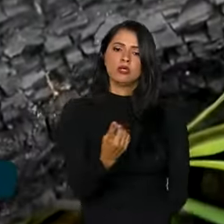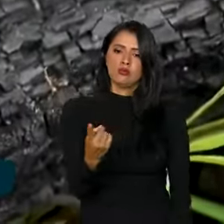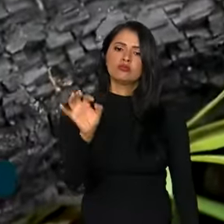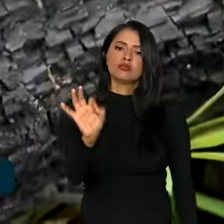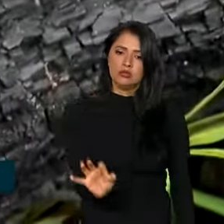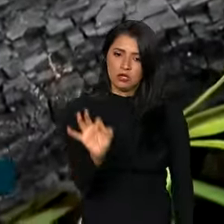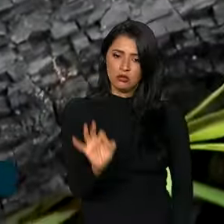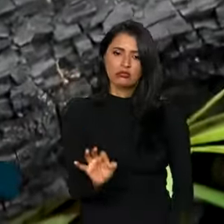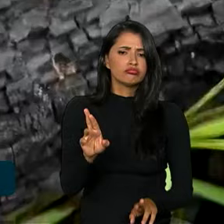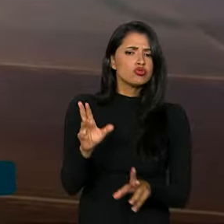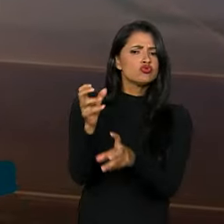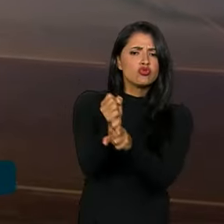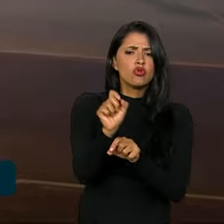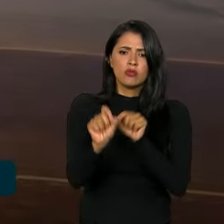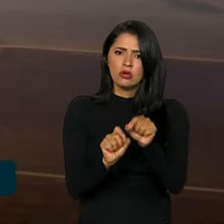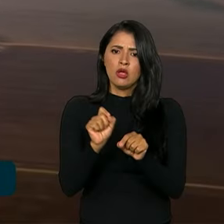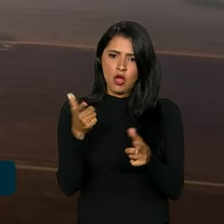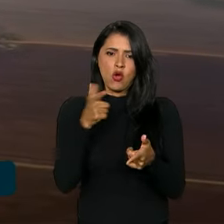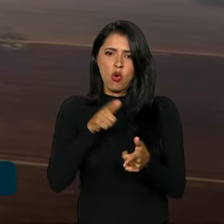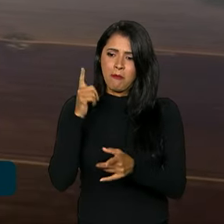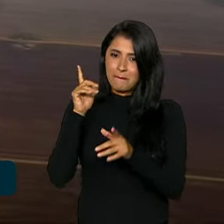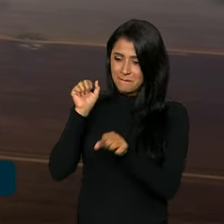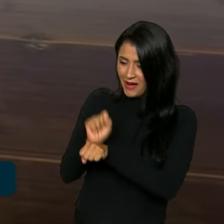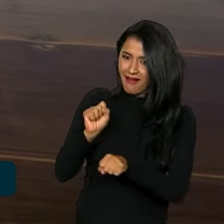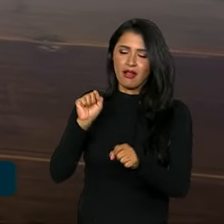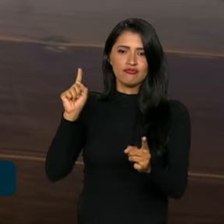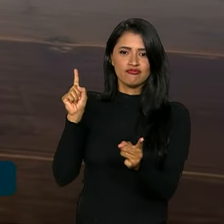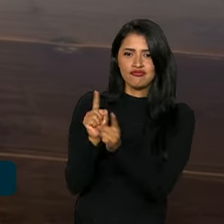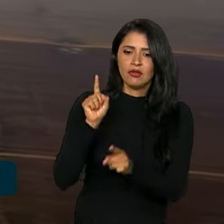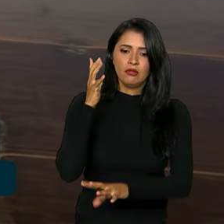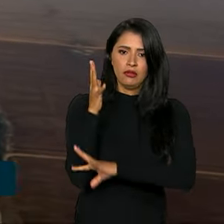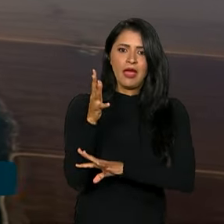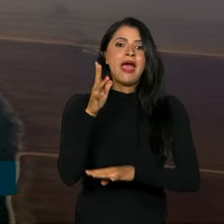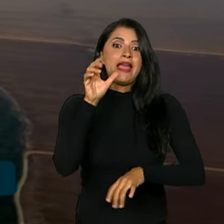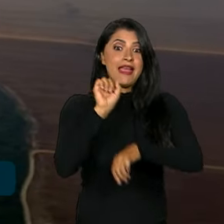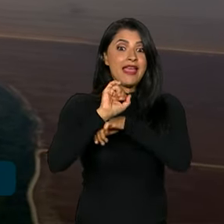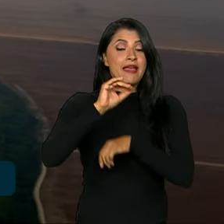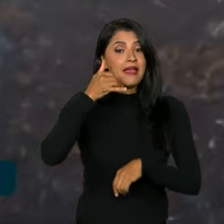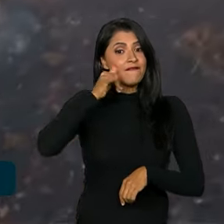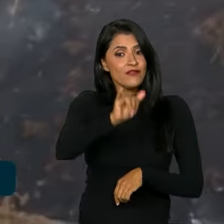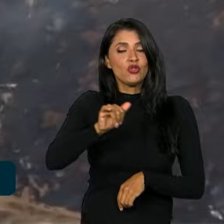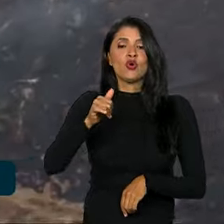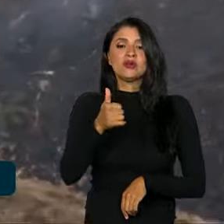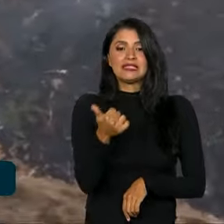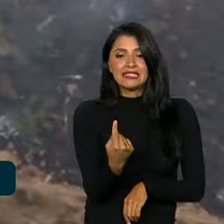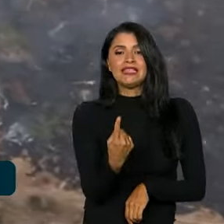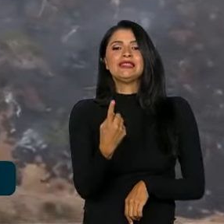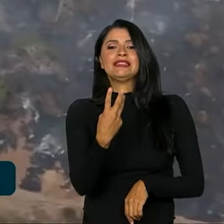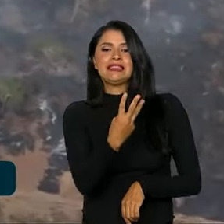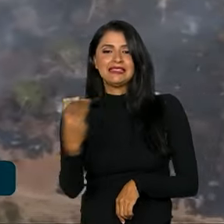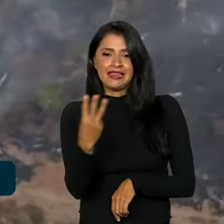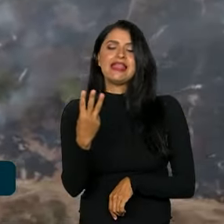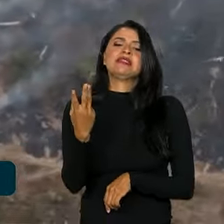A estimativa é que com a redução do desmatamento foi evitada a emissão de 133 milhões de